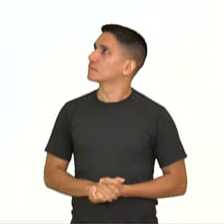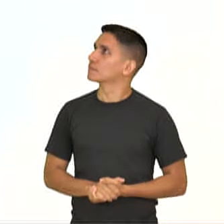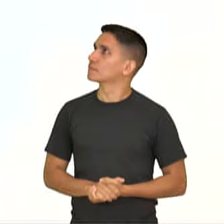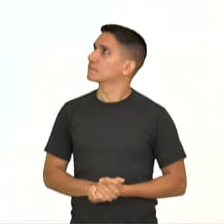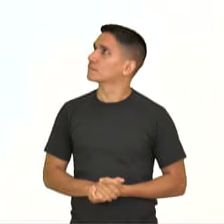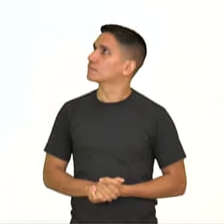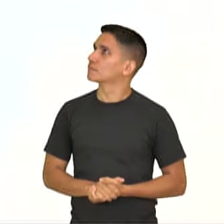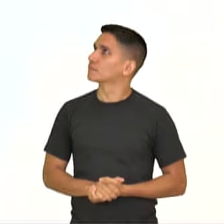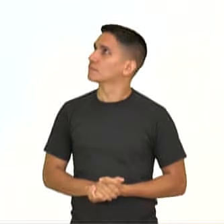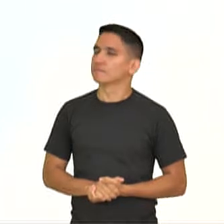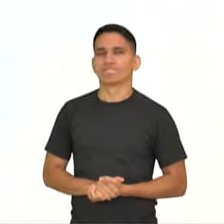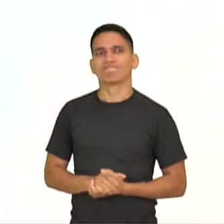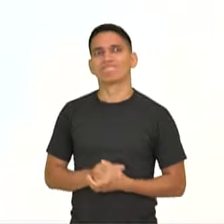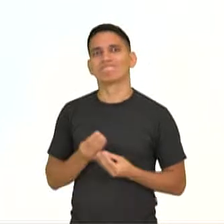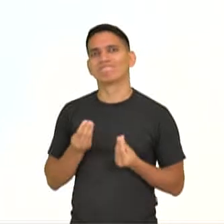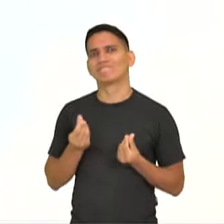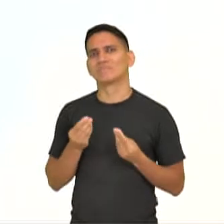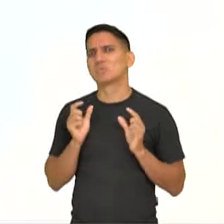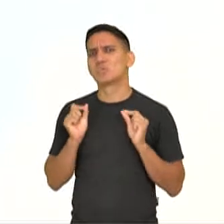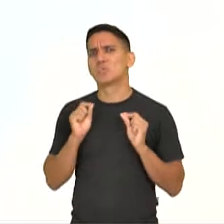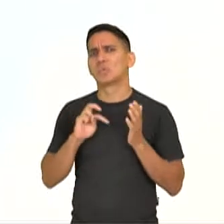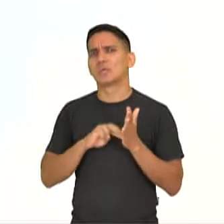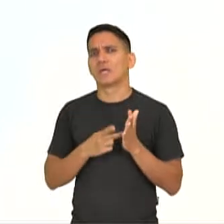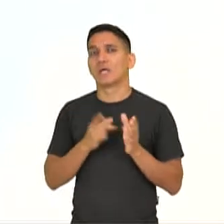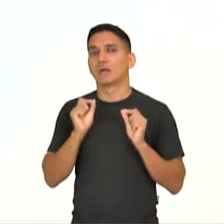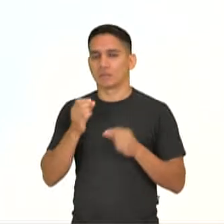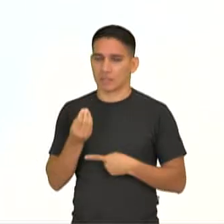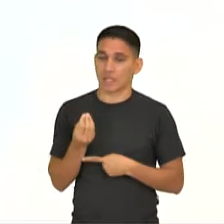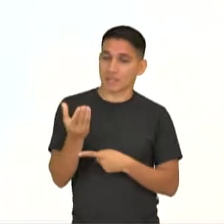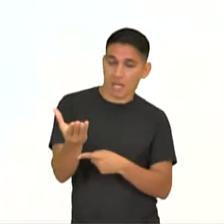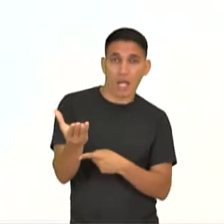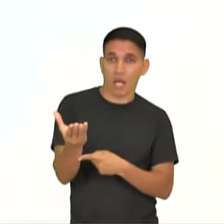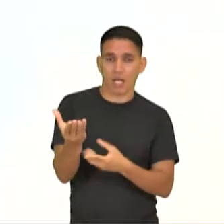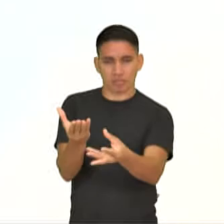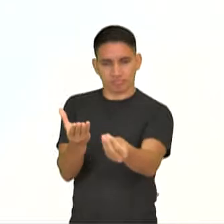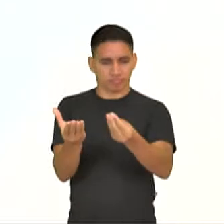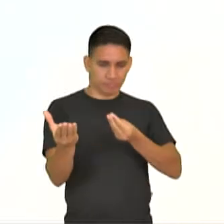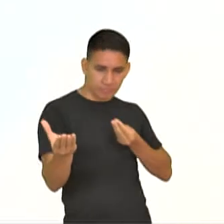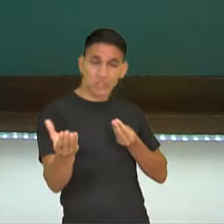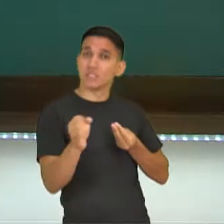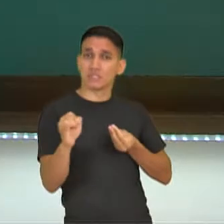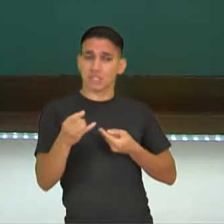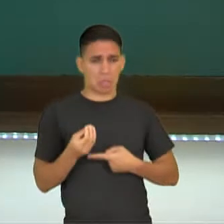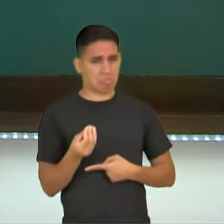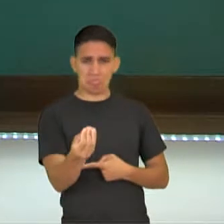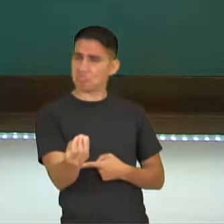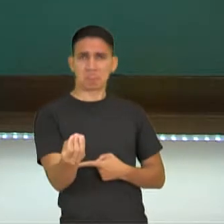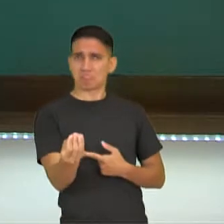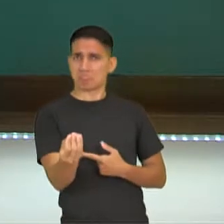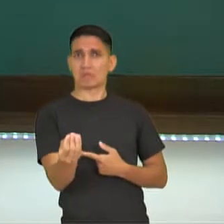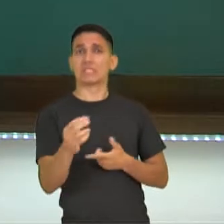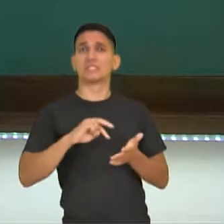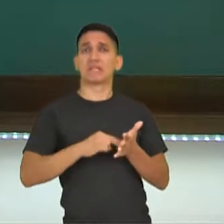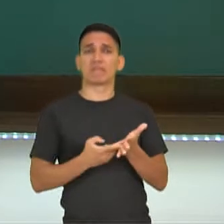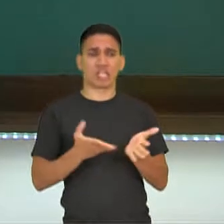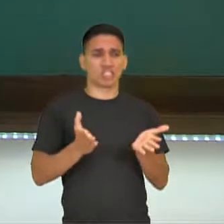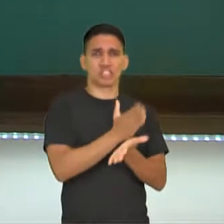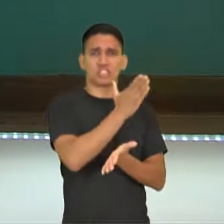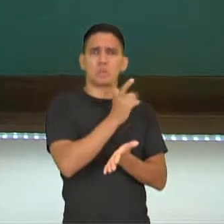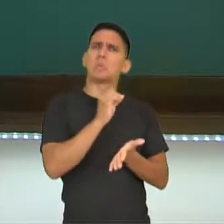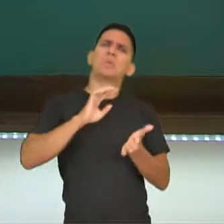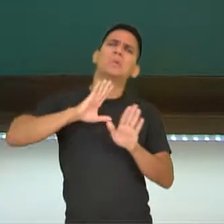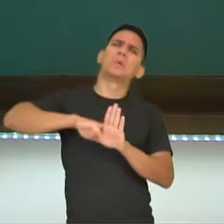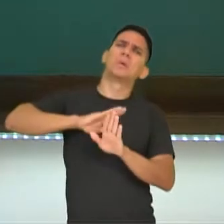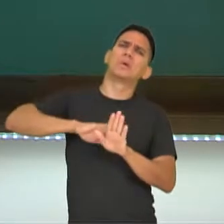quitas. E agora, o que você dá, te lo das. Te devolve. Lo que no das, te lo tira. O que será que você está